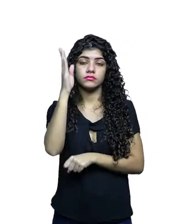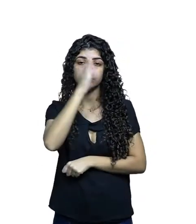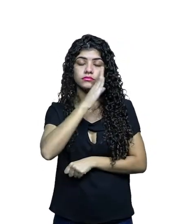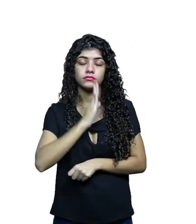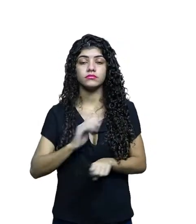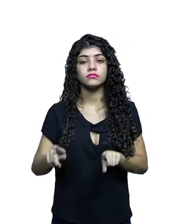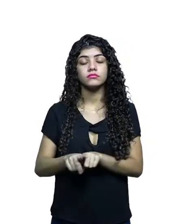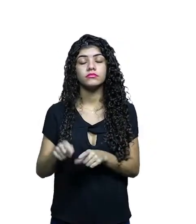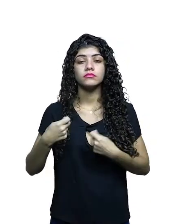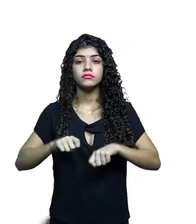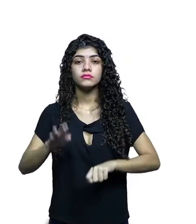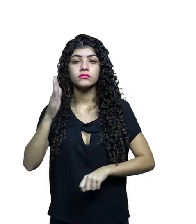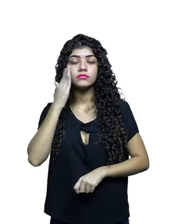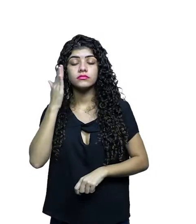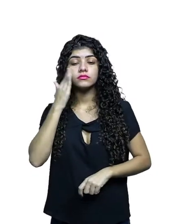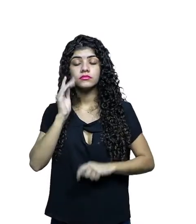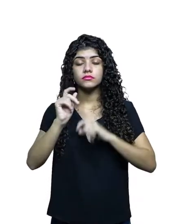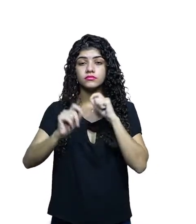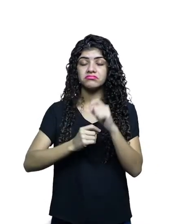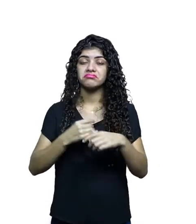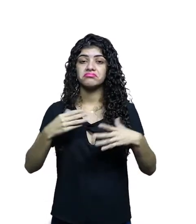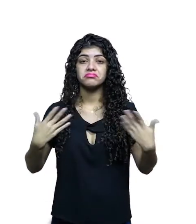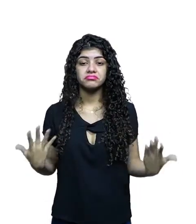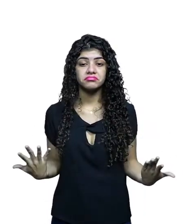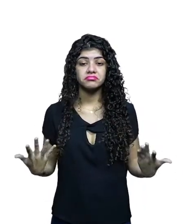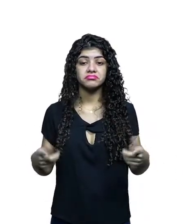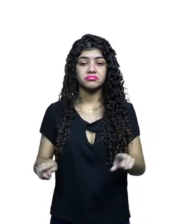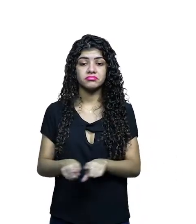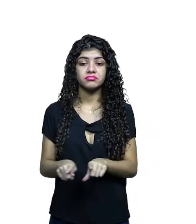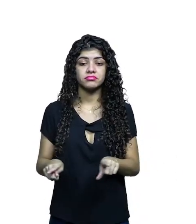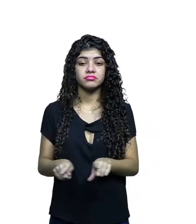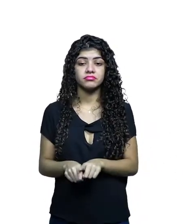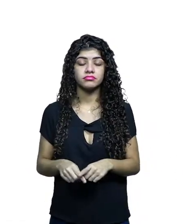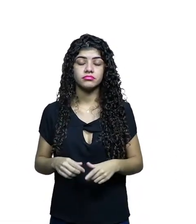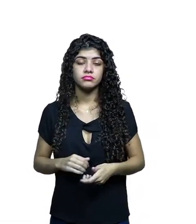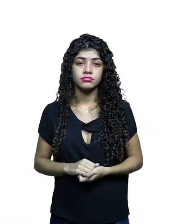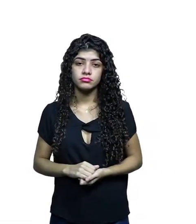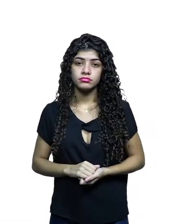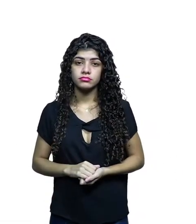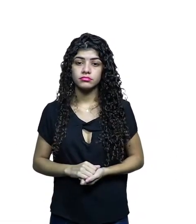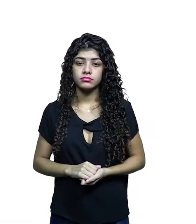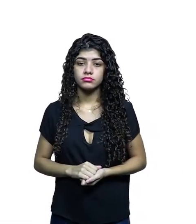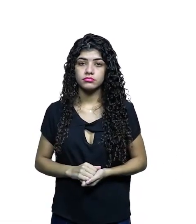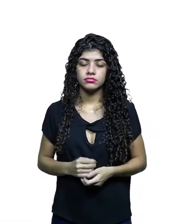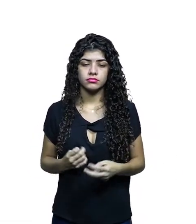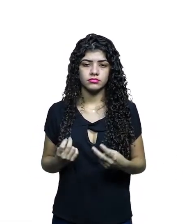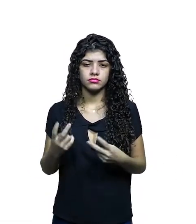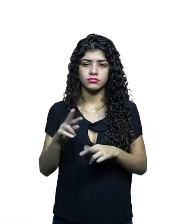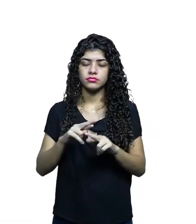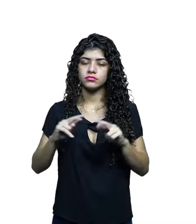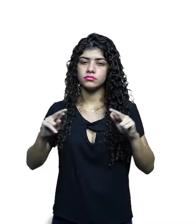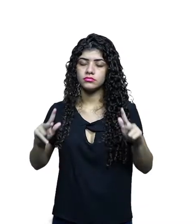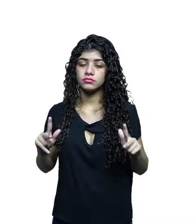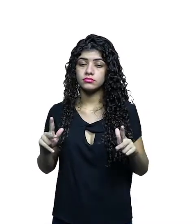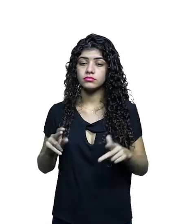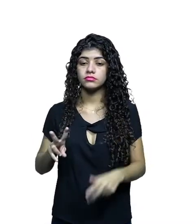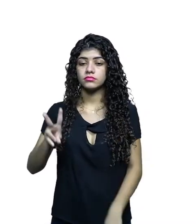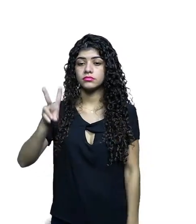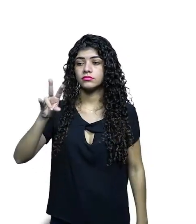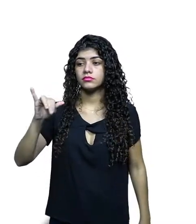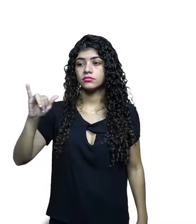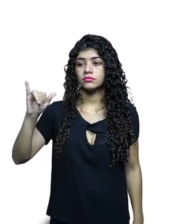nós também precisamos entender um pouco o que é o VOD e o que é esse termo streaming. Eles não são a mesma coisa.